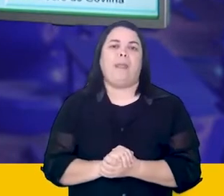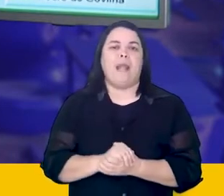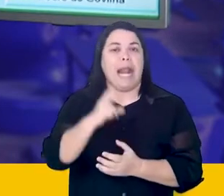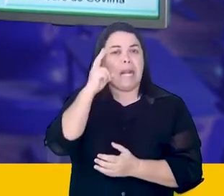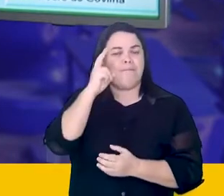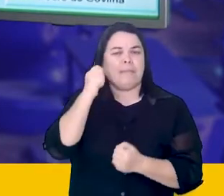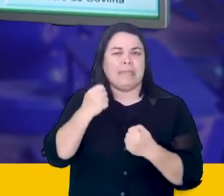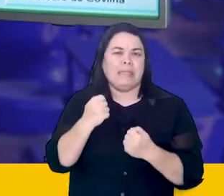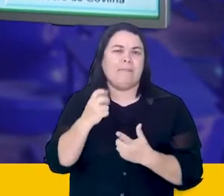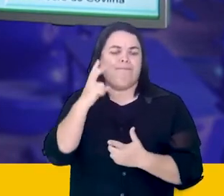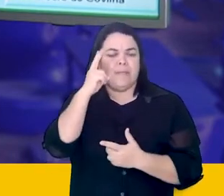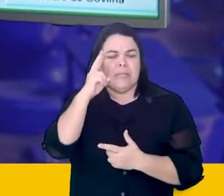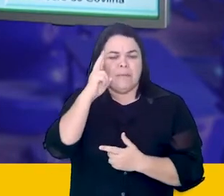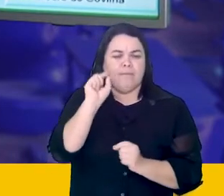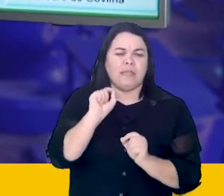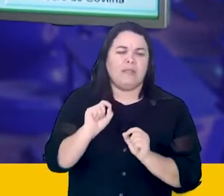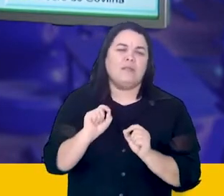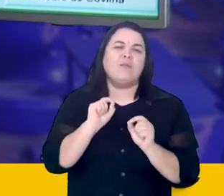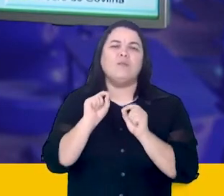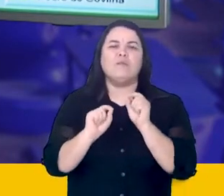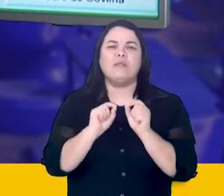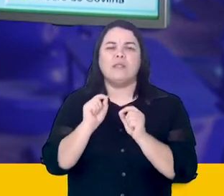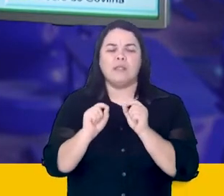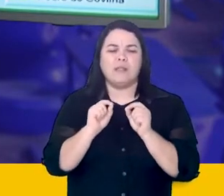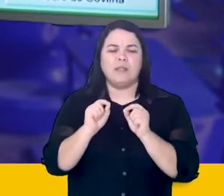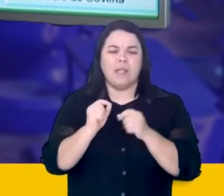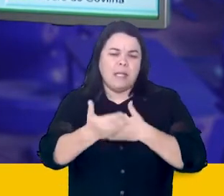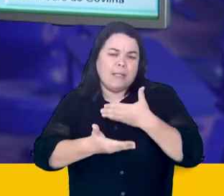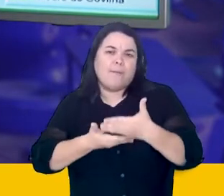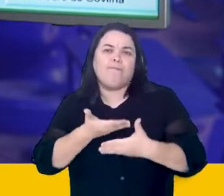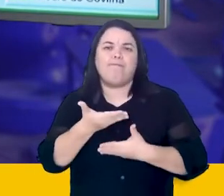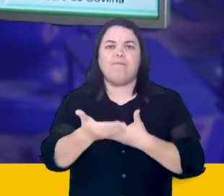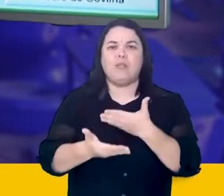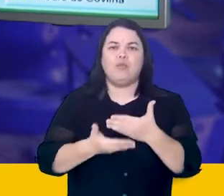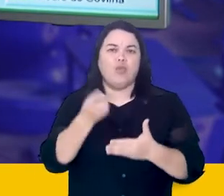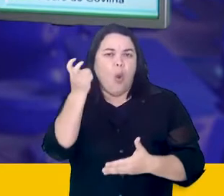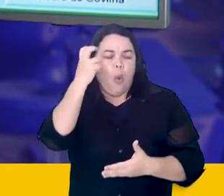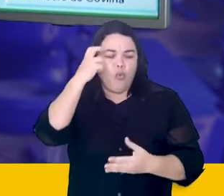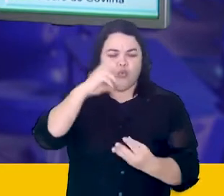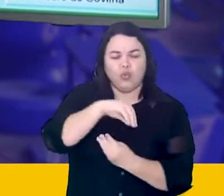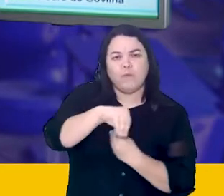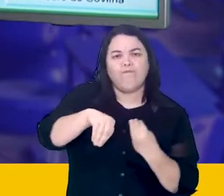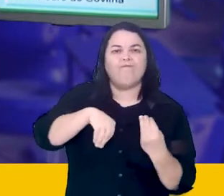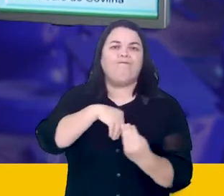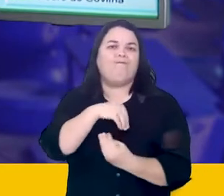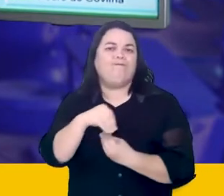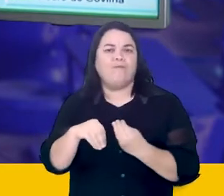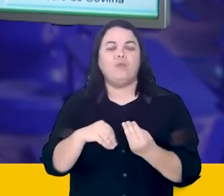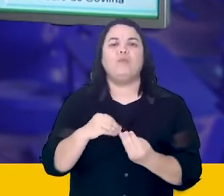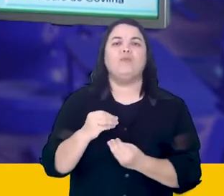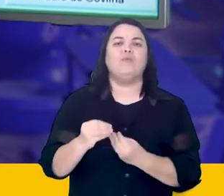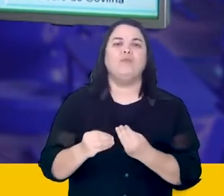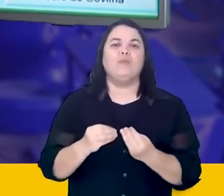esta mistura e esse contato que passa a ocorrer de forma mais